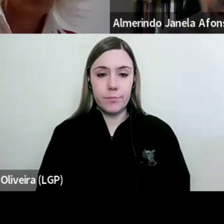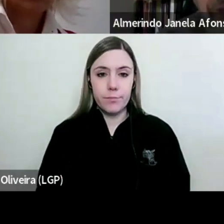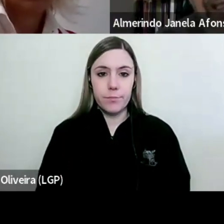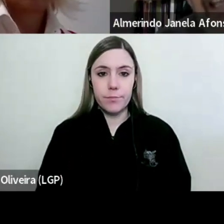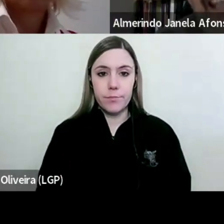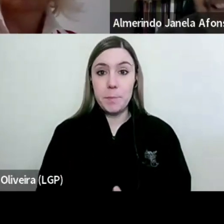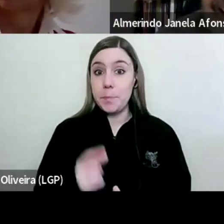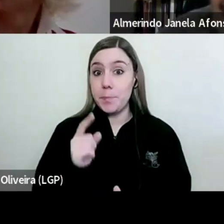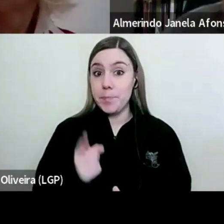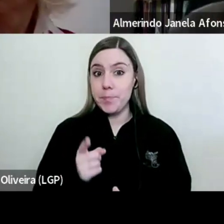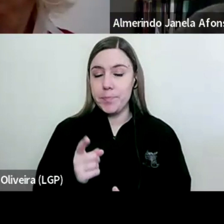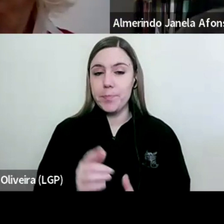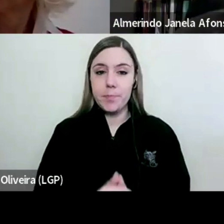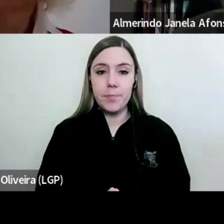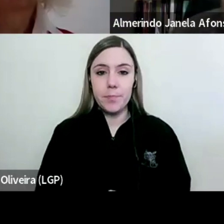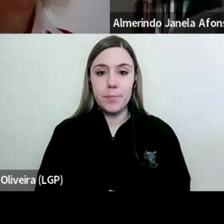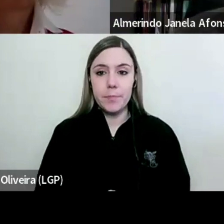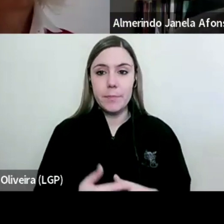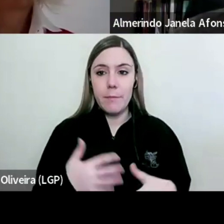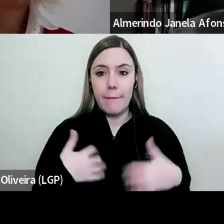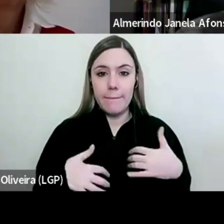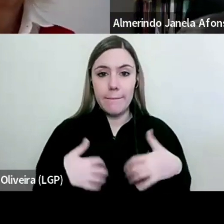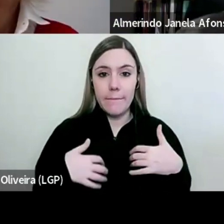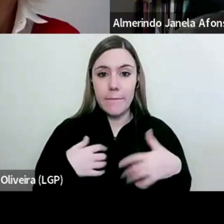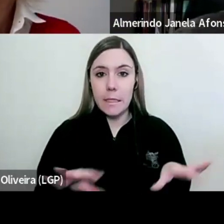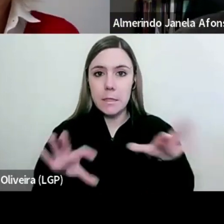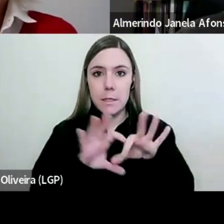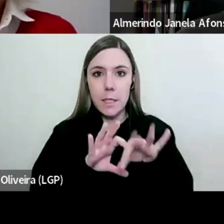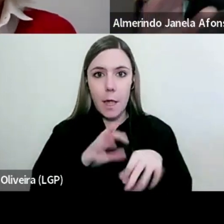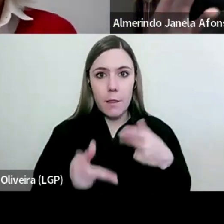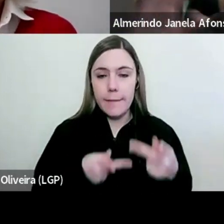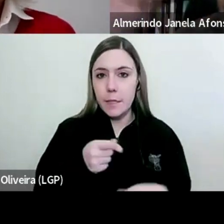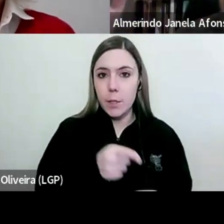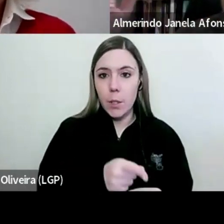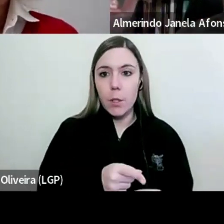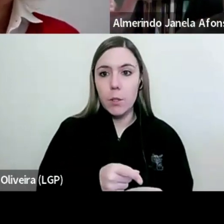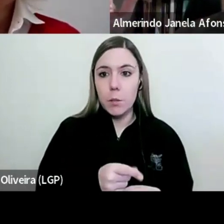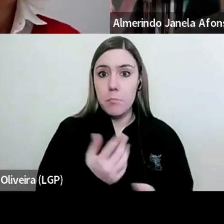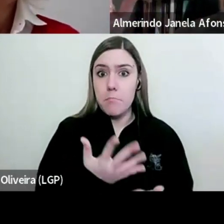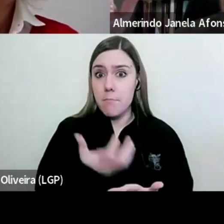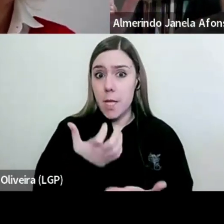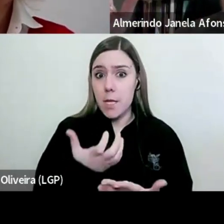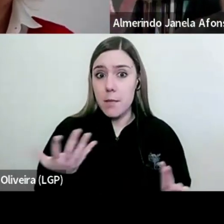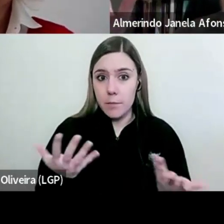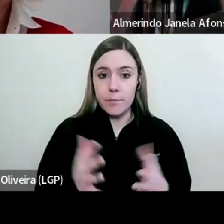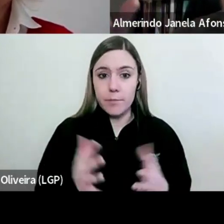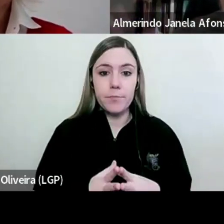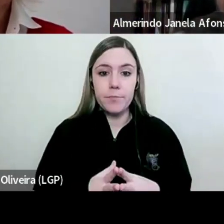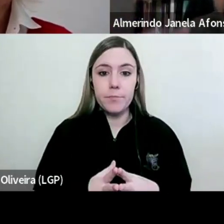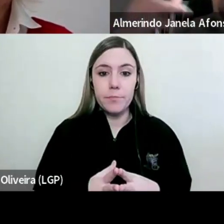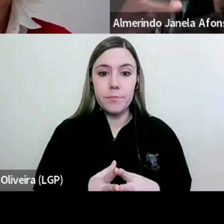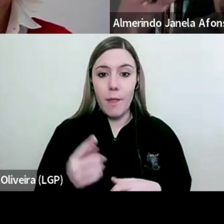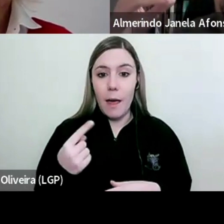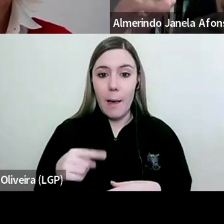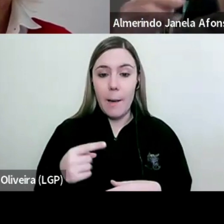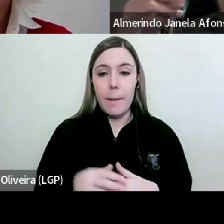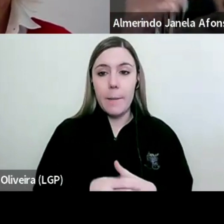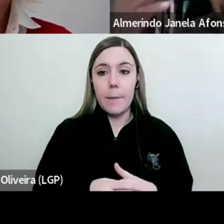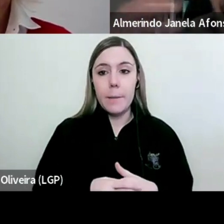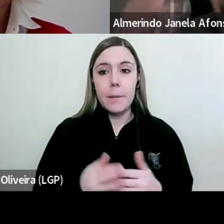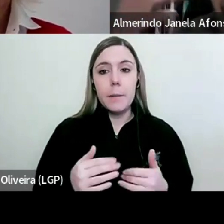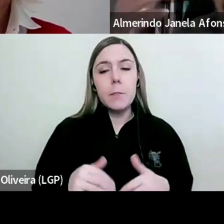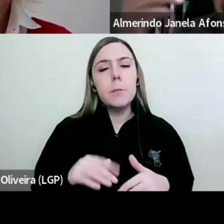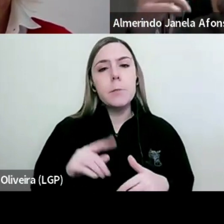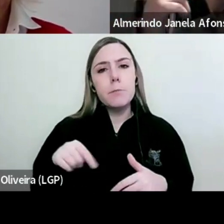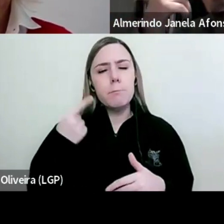Portanto, a inquietação em torno da avaliação era notória. E num caderno que